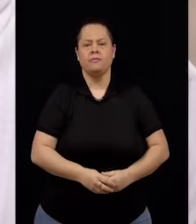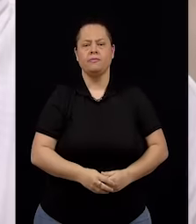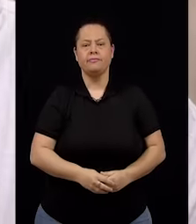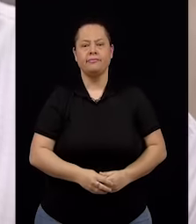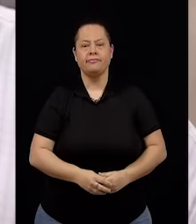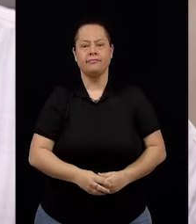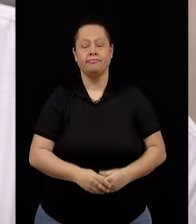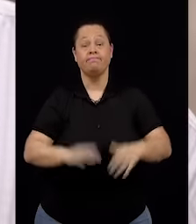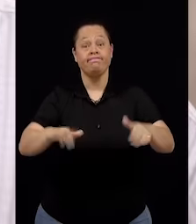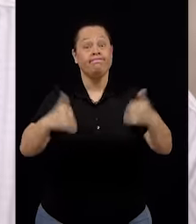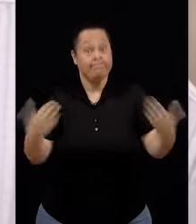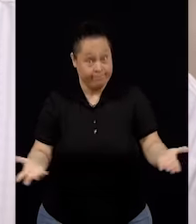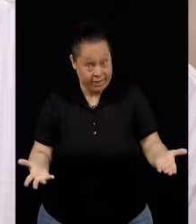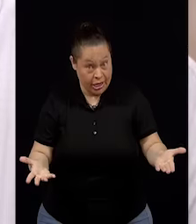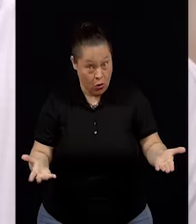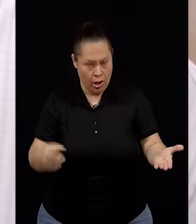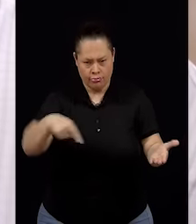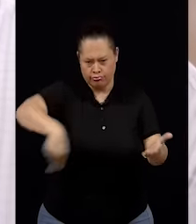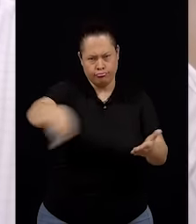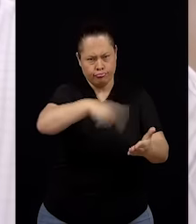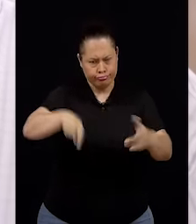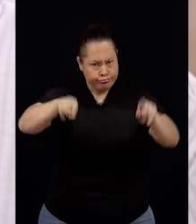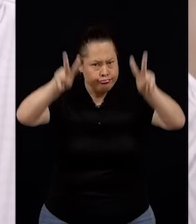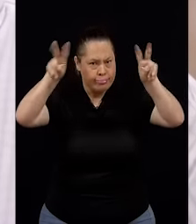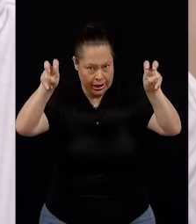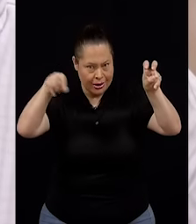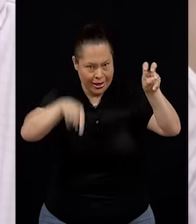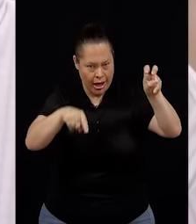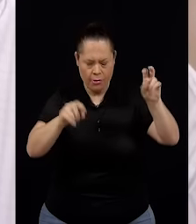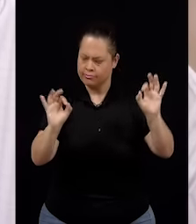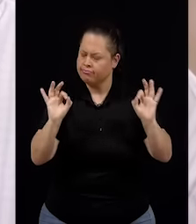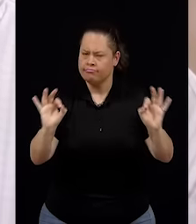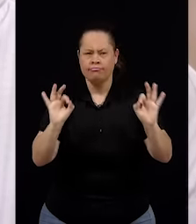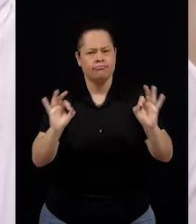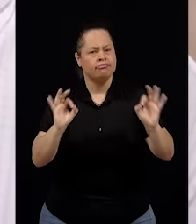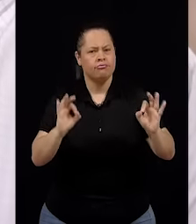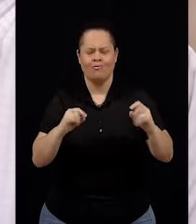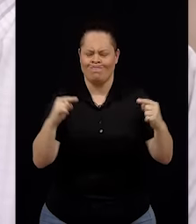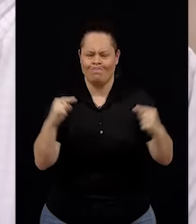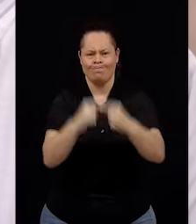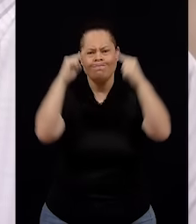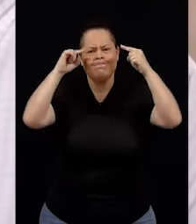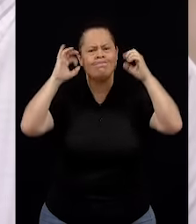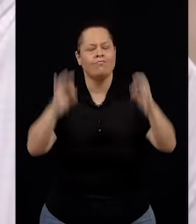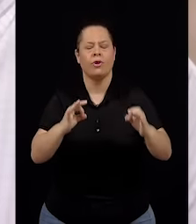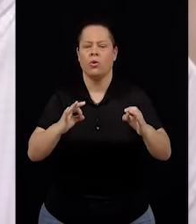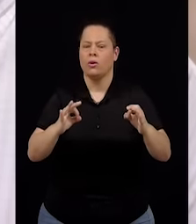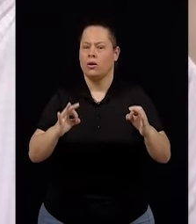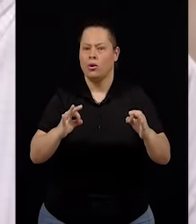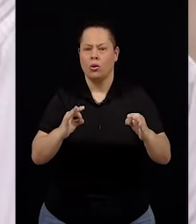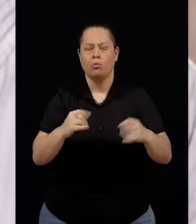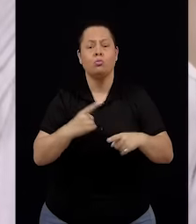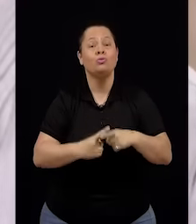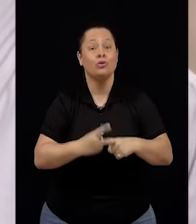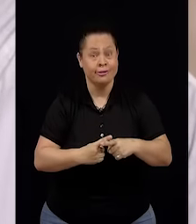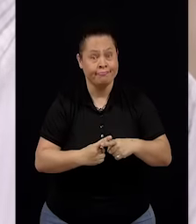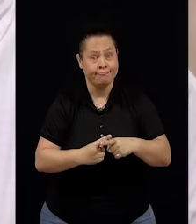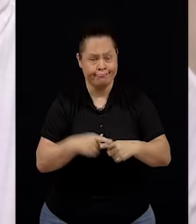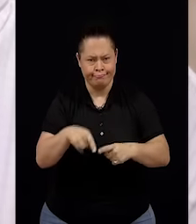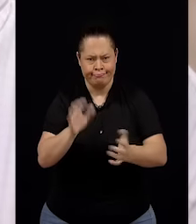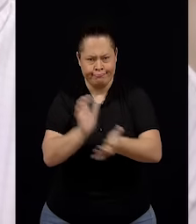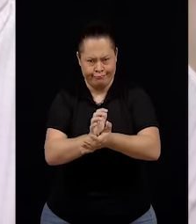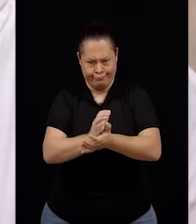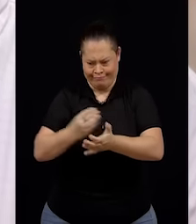Então, esse tema, ele caiu como uma luva sobre o momento